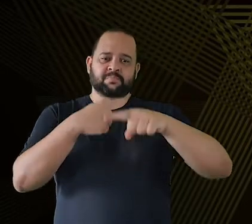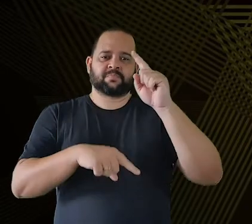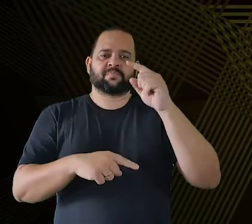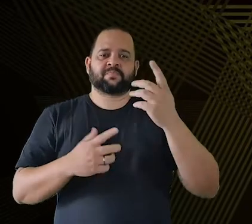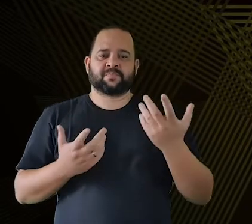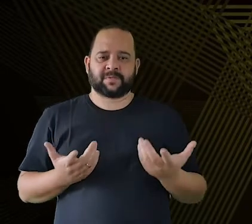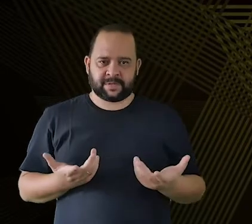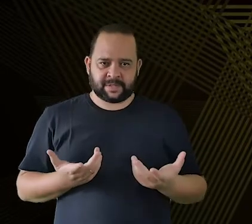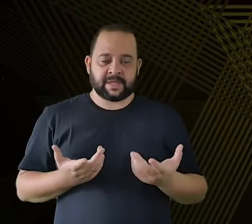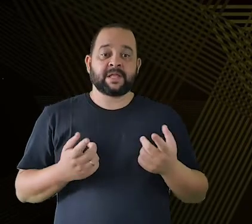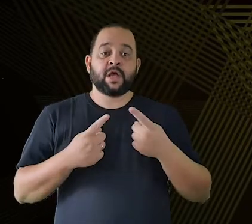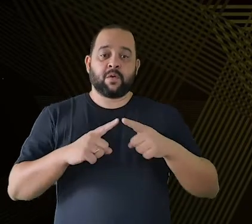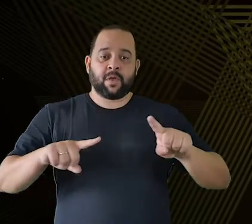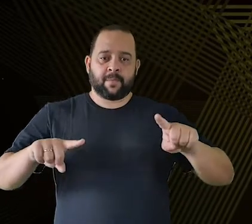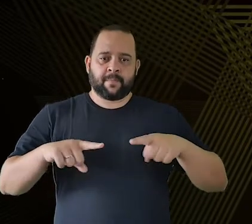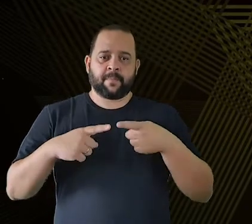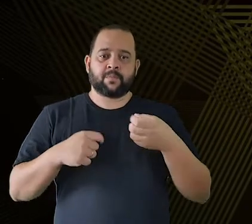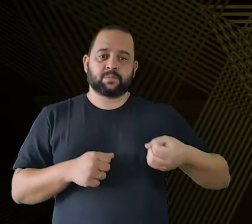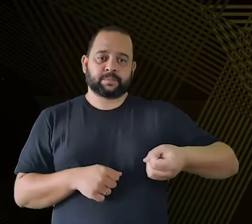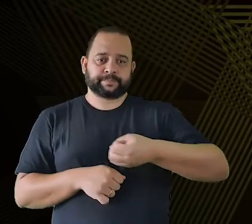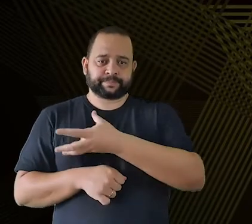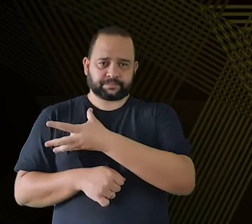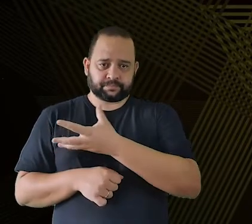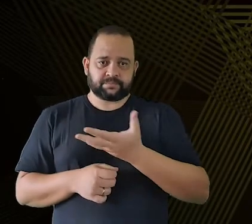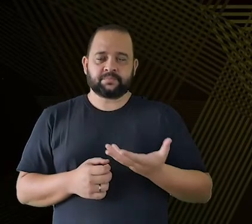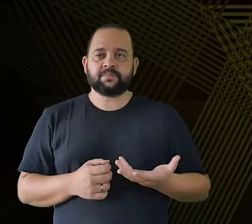da modernidade é o que vai